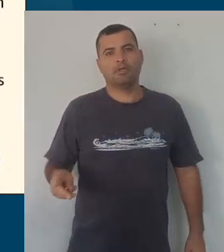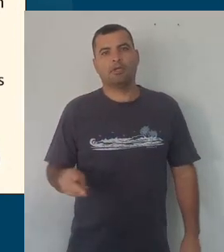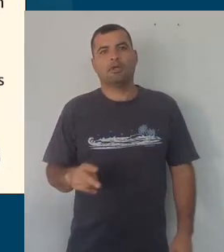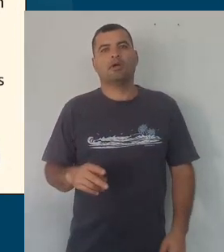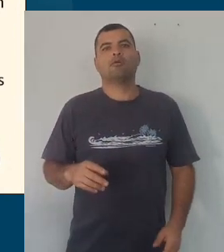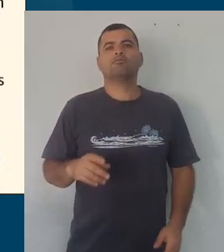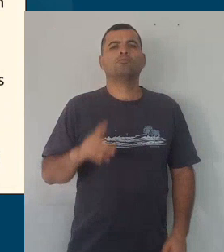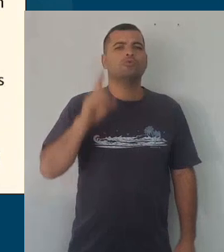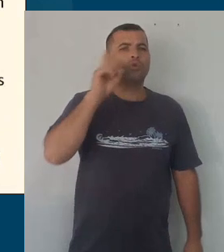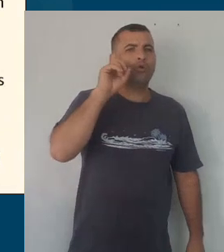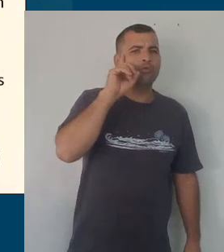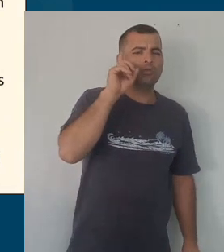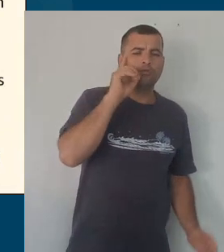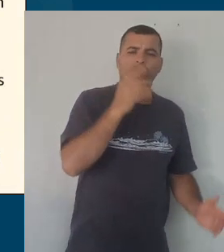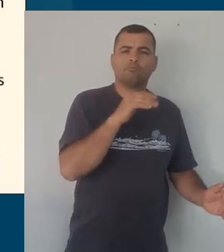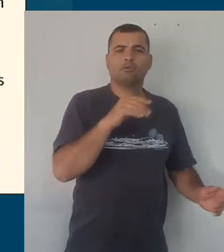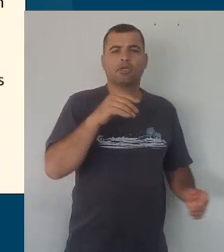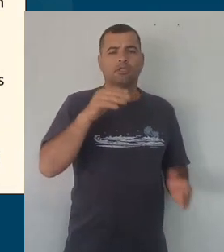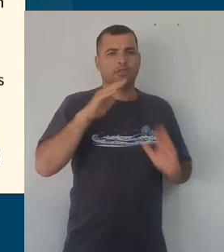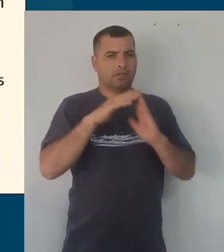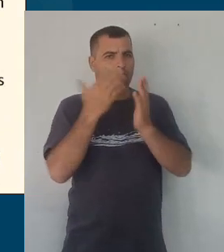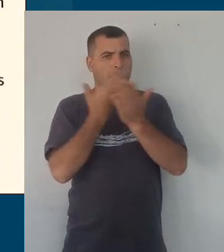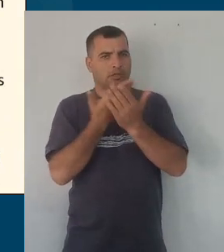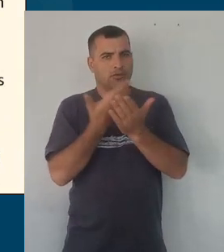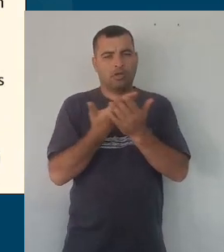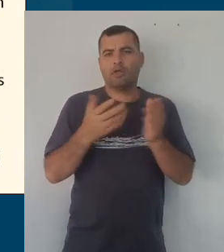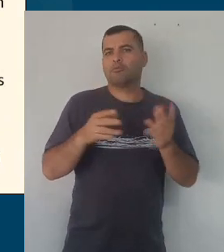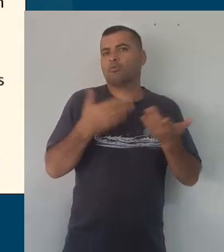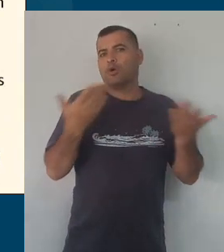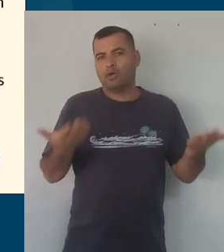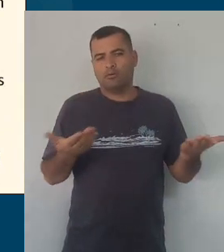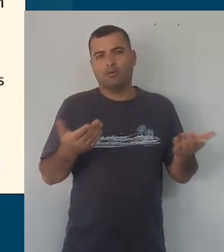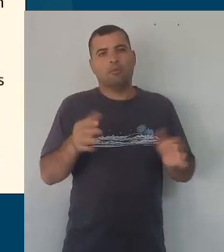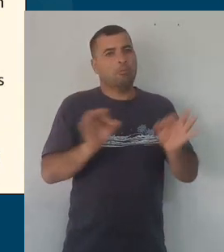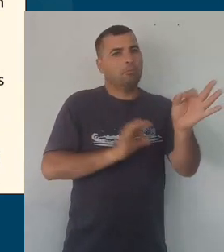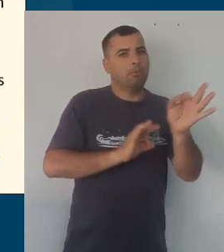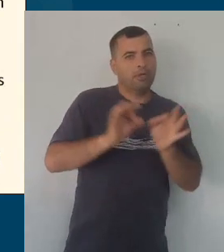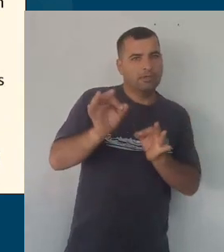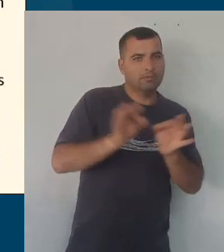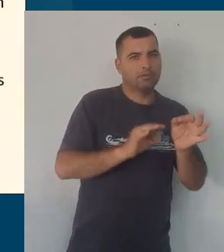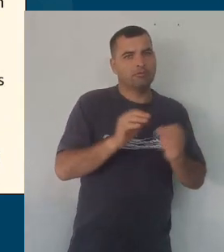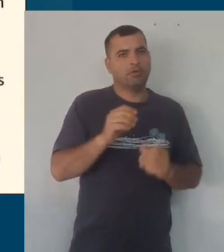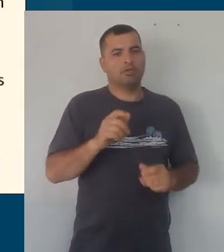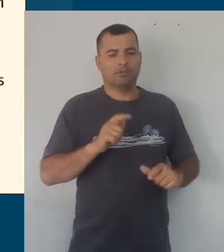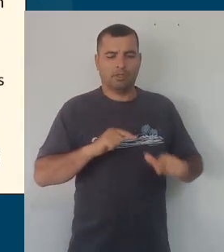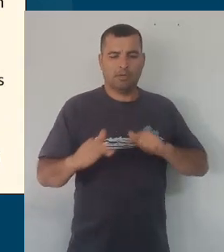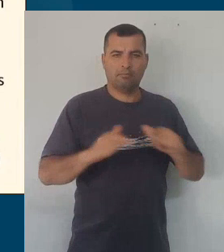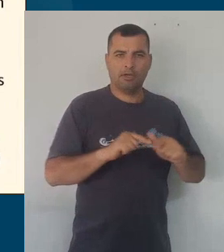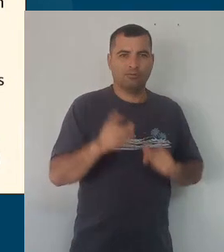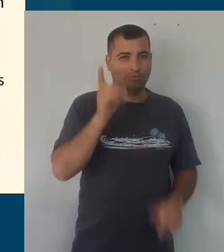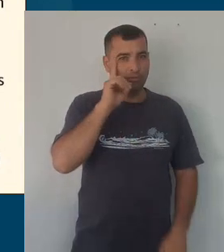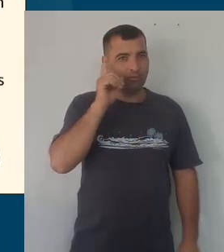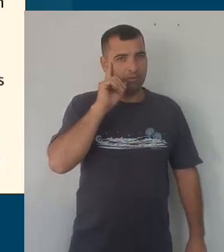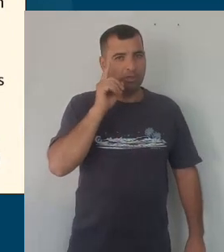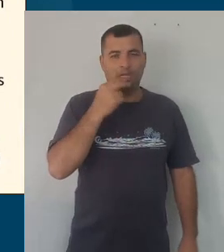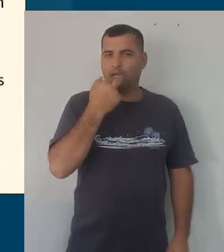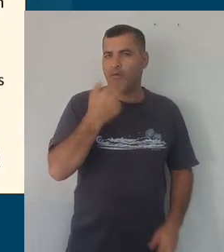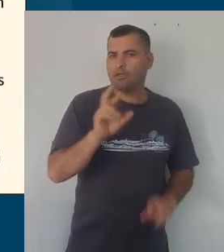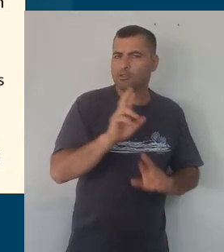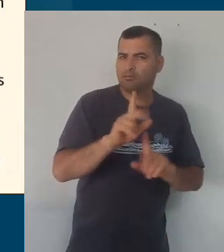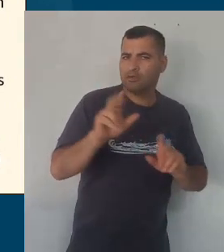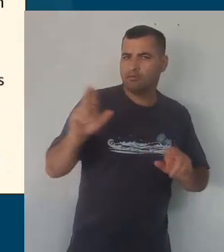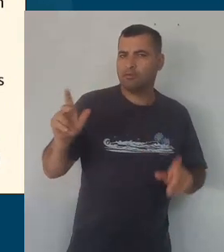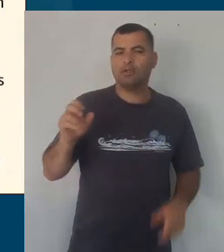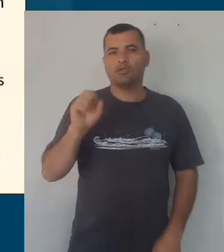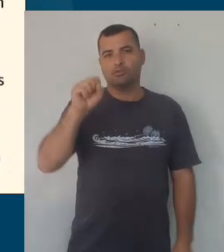cotidiano da escola, da educação infantil, a qualidade das interações, planejamento e ações cotidianas, as múltiplas linguagens,